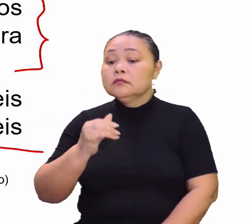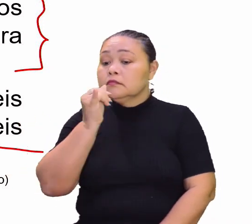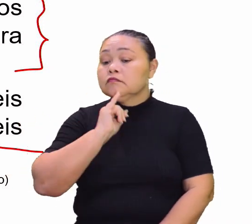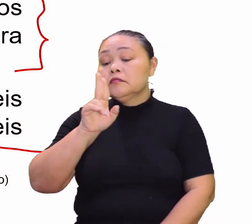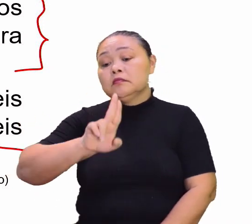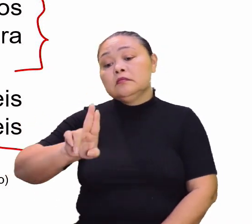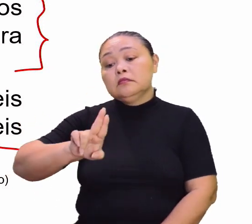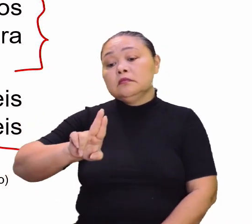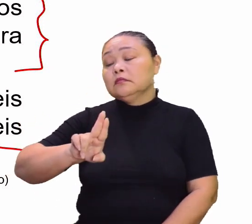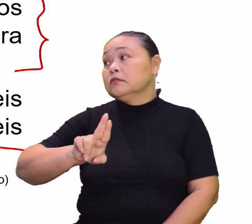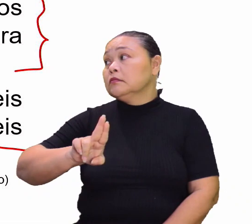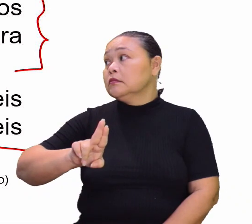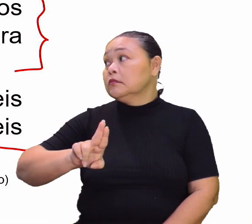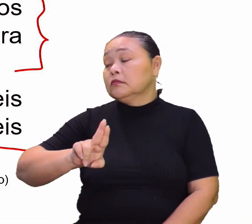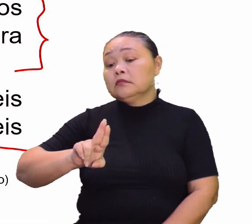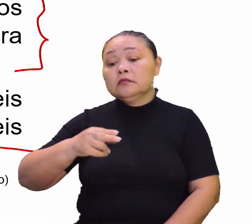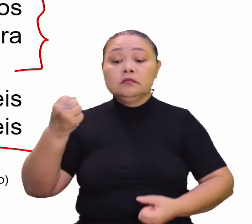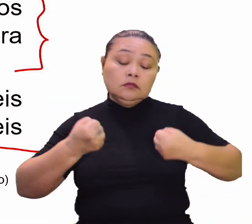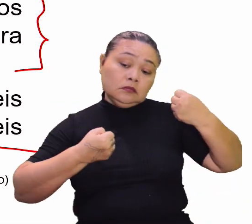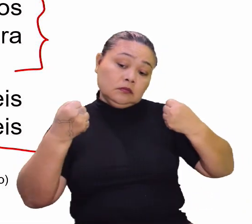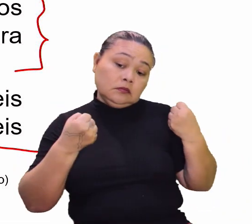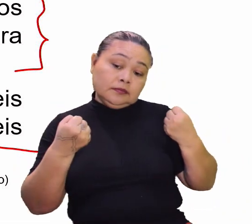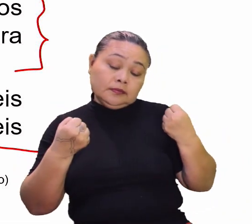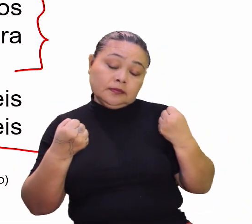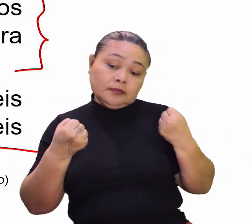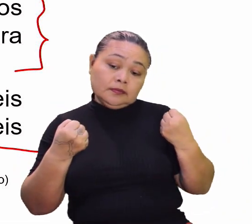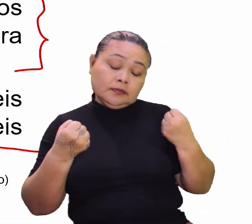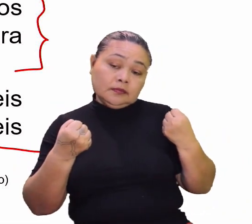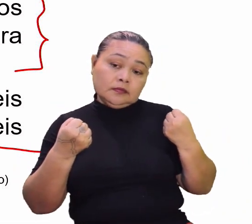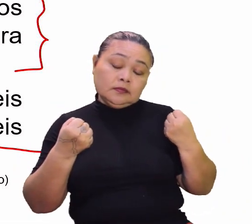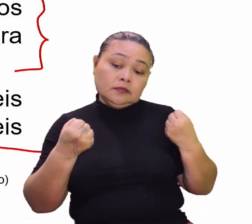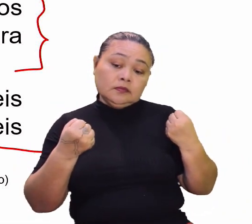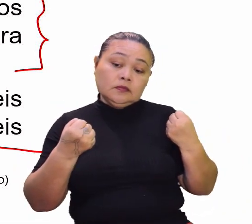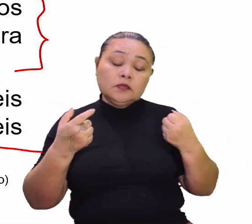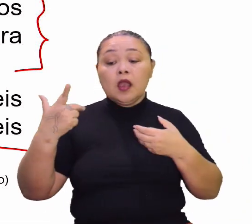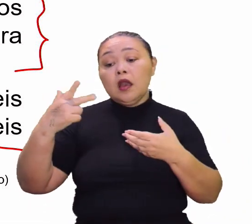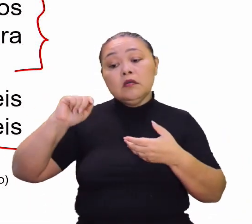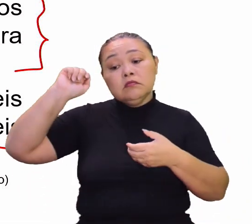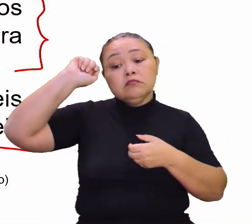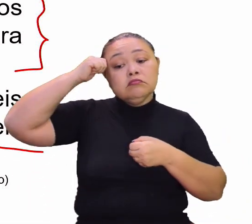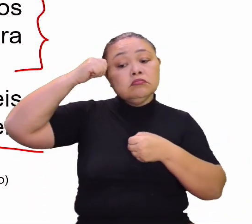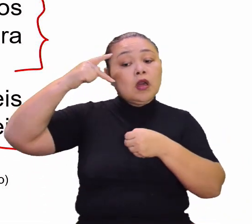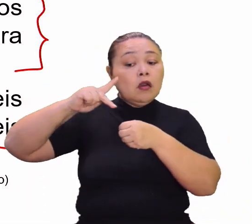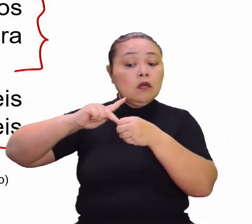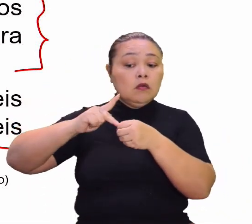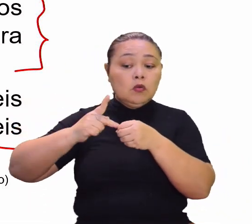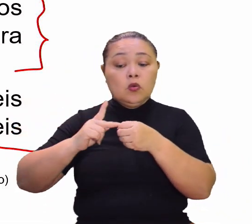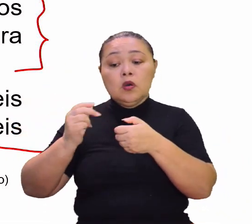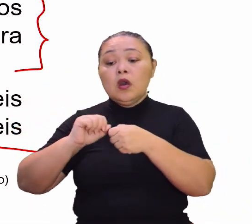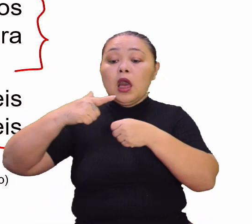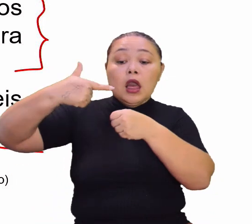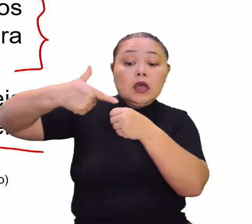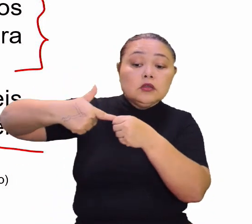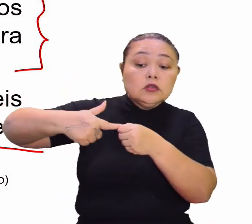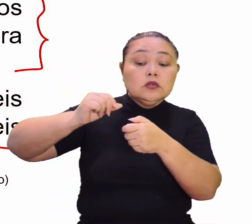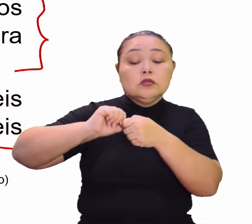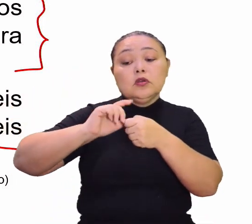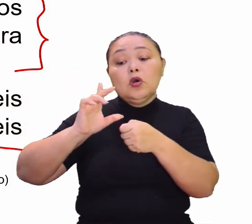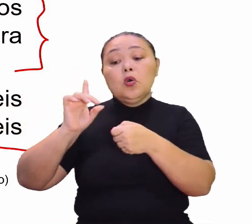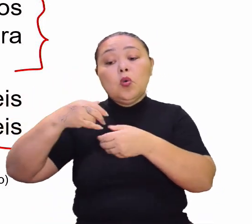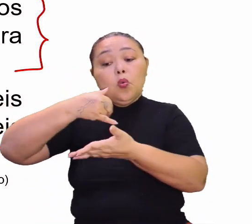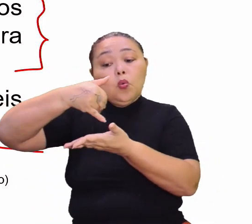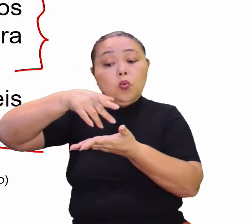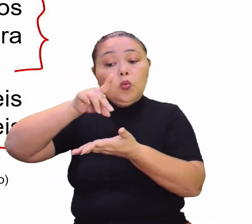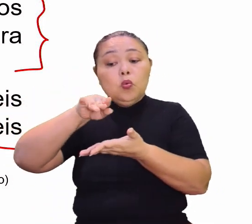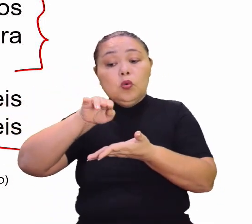por exemplo, o carro, o petróleo. Isso. O petróleo. combustível, a gasolina. Gasolina. O óleo diesel.